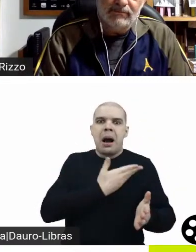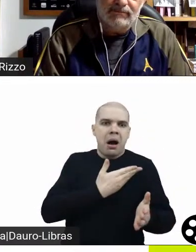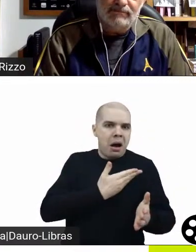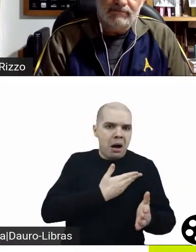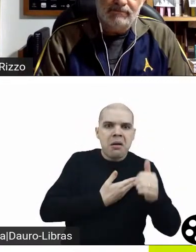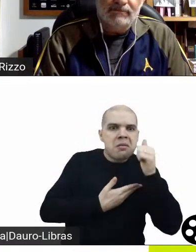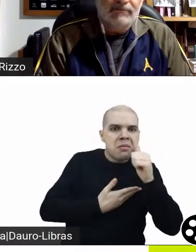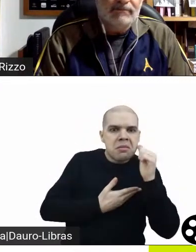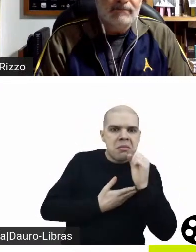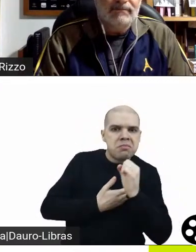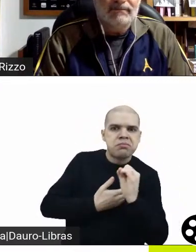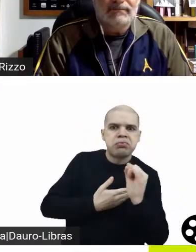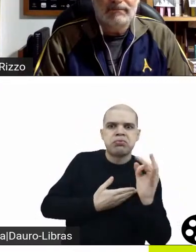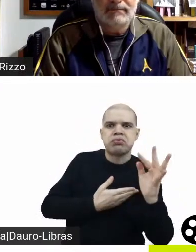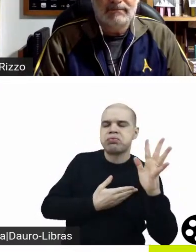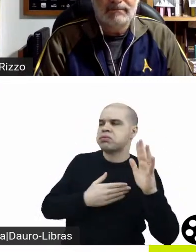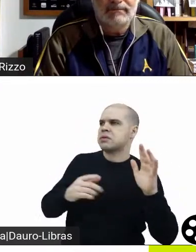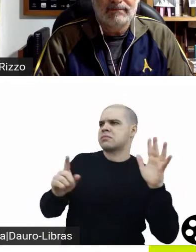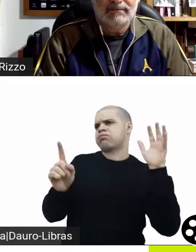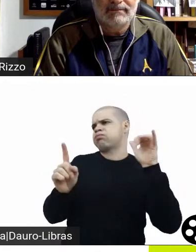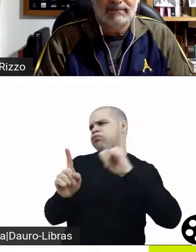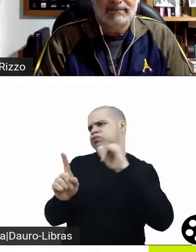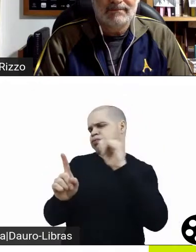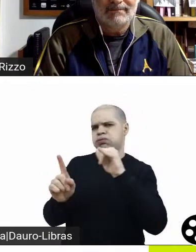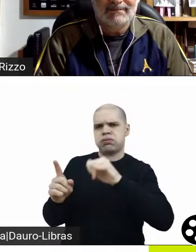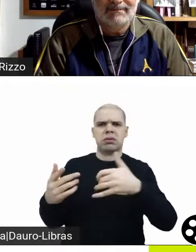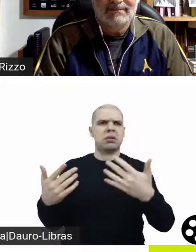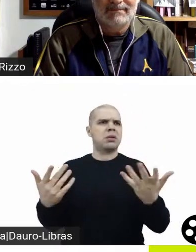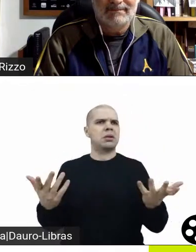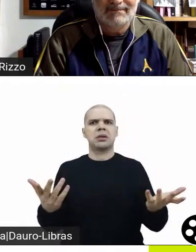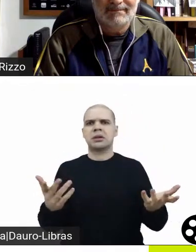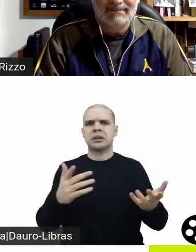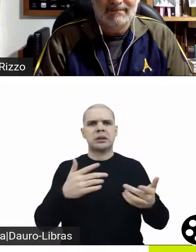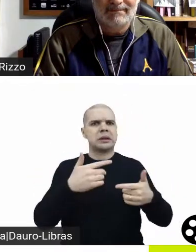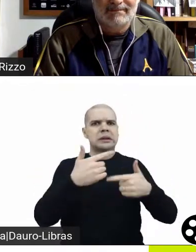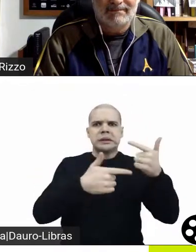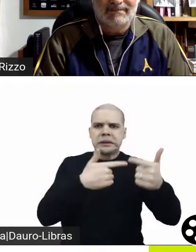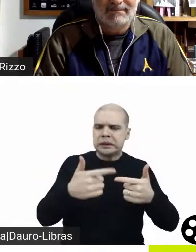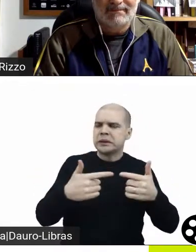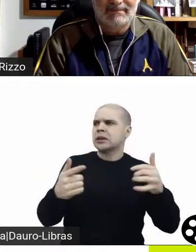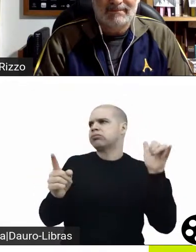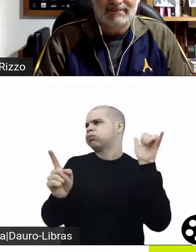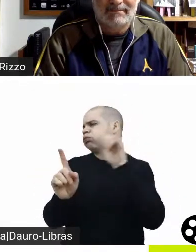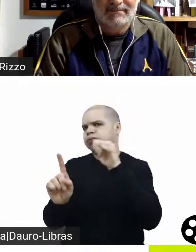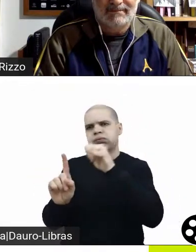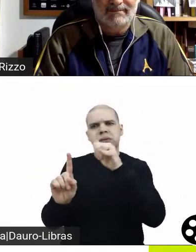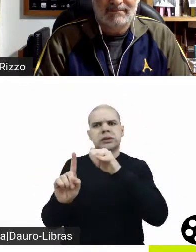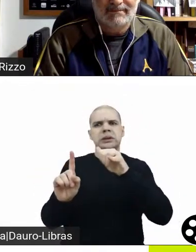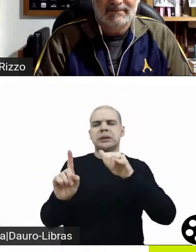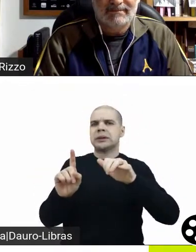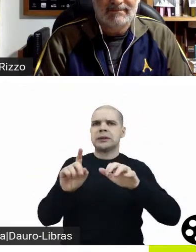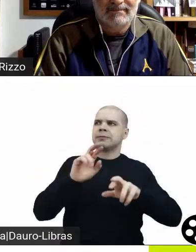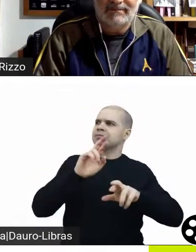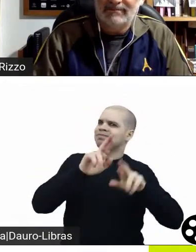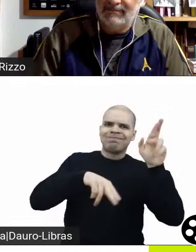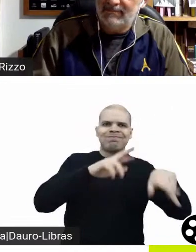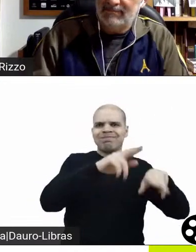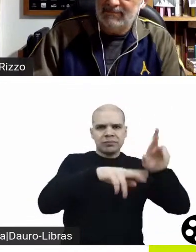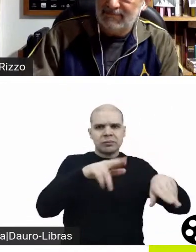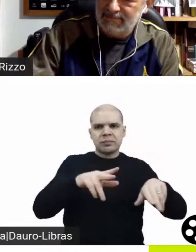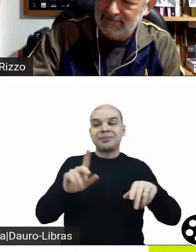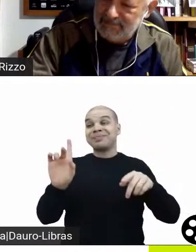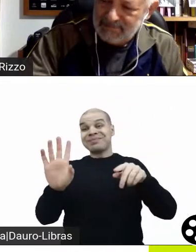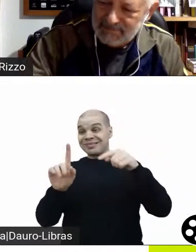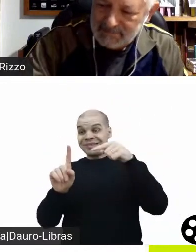casamento como vencer na vida, como o encontro do sucesso, essa ideia que ela cria da relação do casamento,